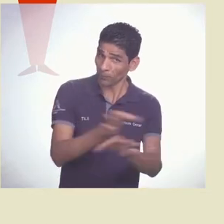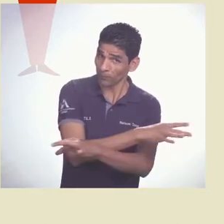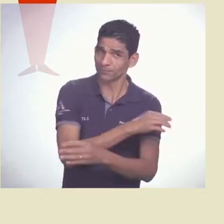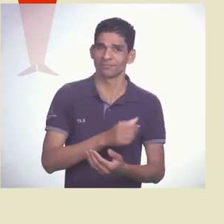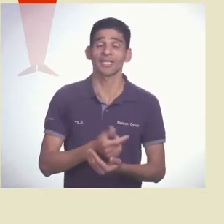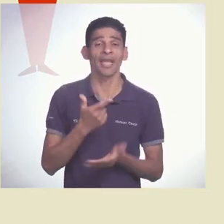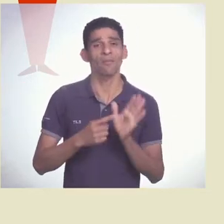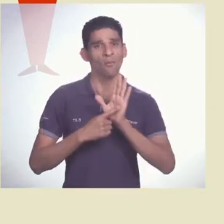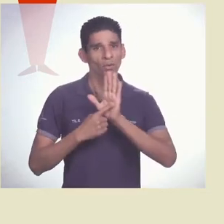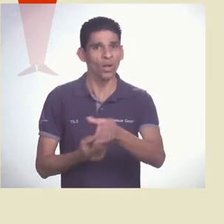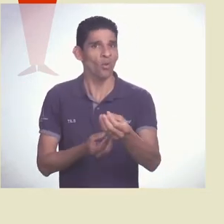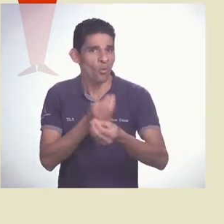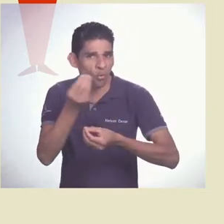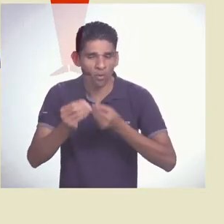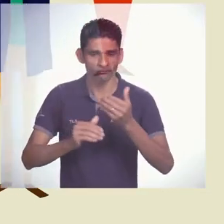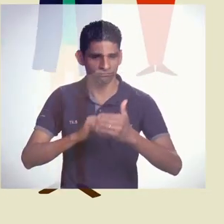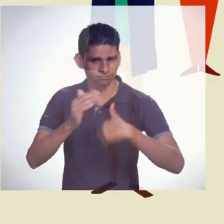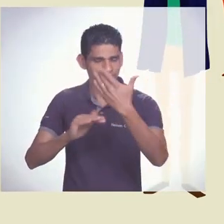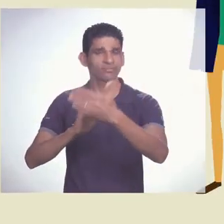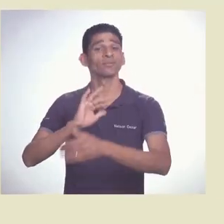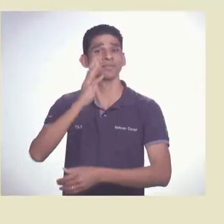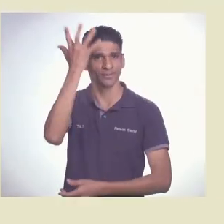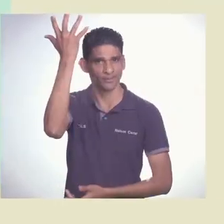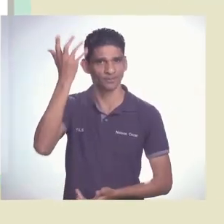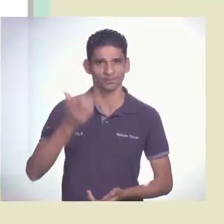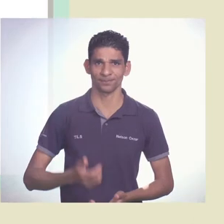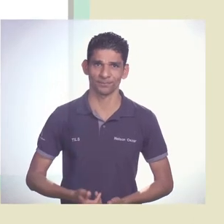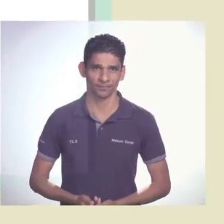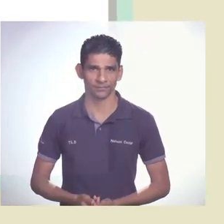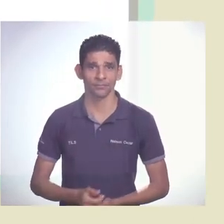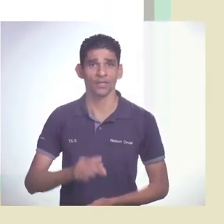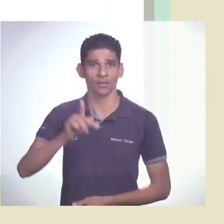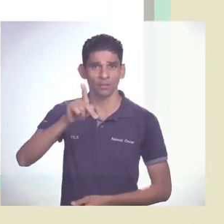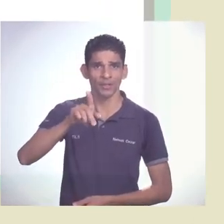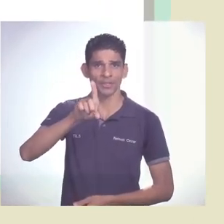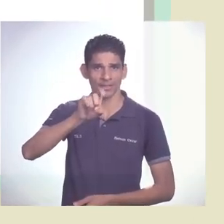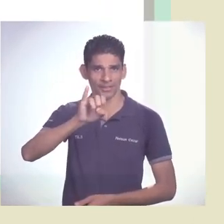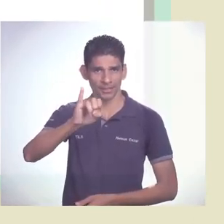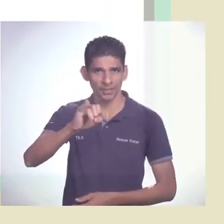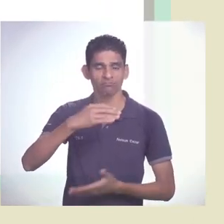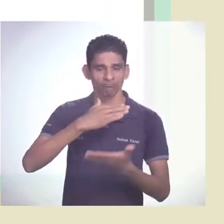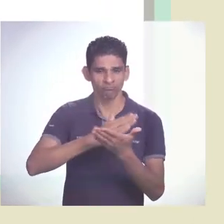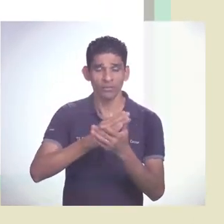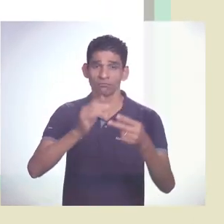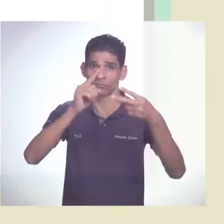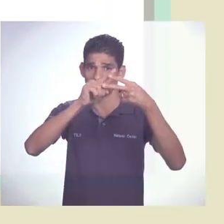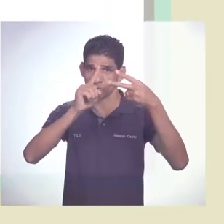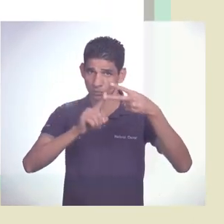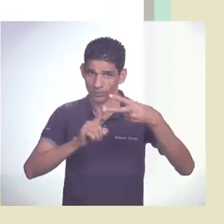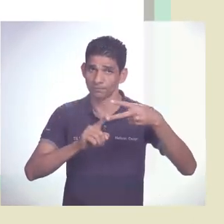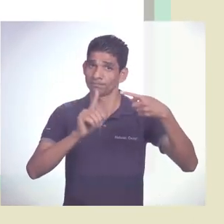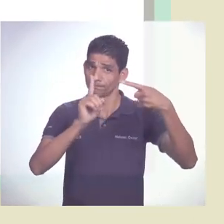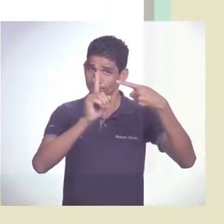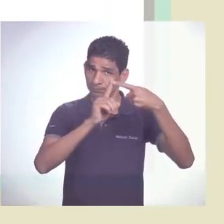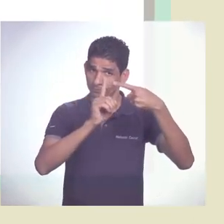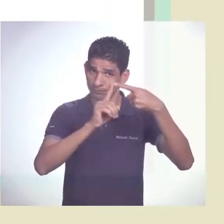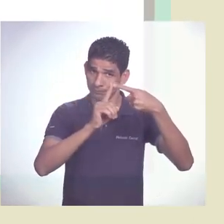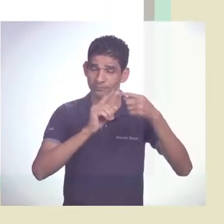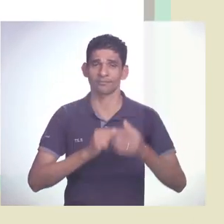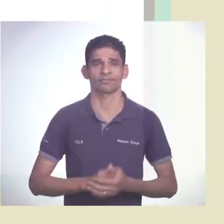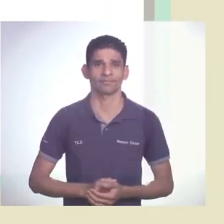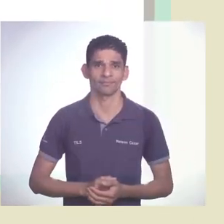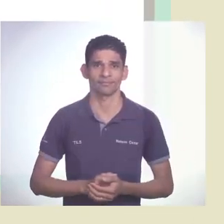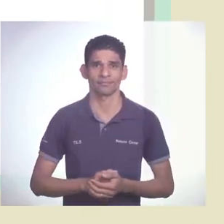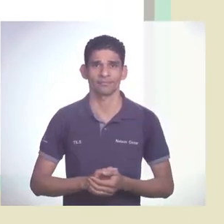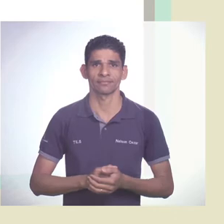e queremos mostrar para você como é esse processo. O PDI é dividido em duas partes principais. A primeira